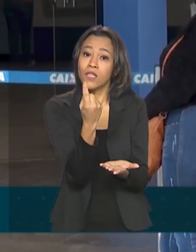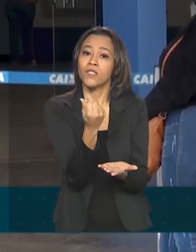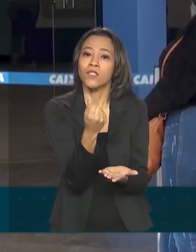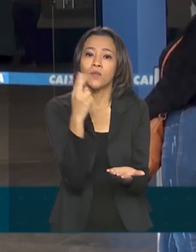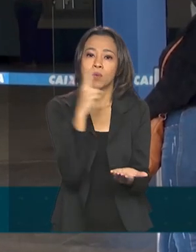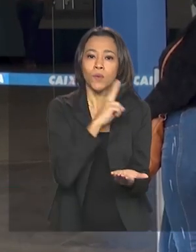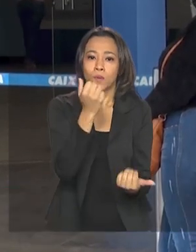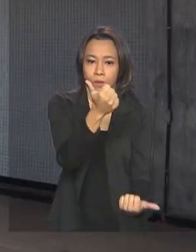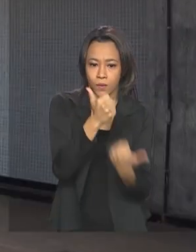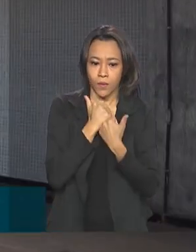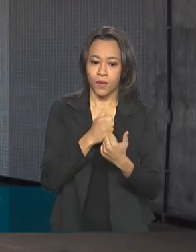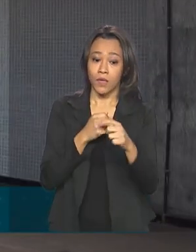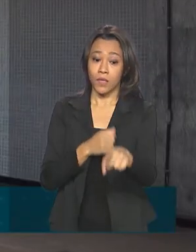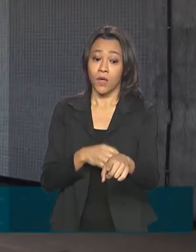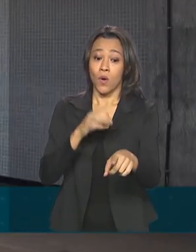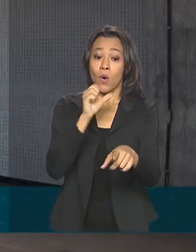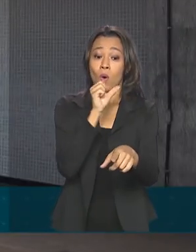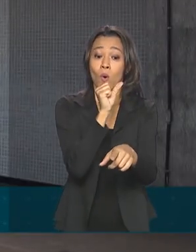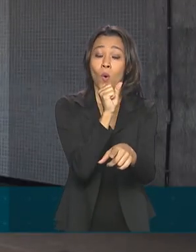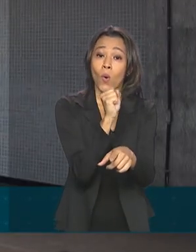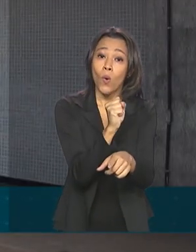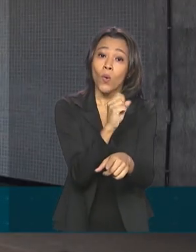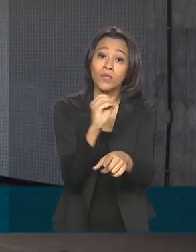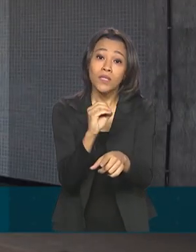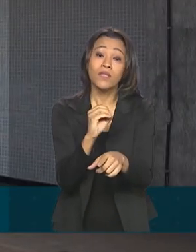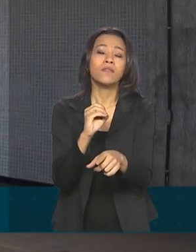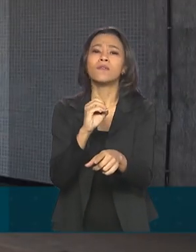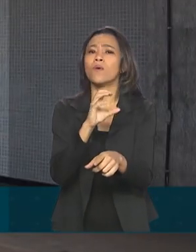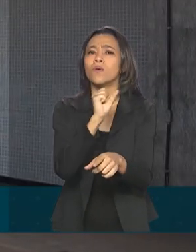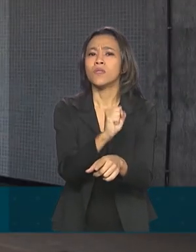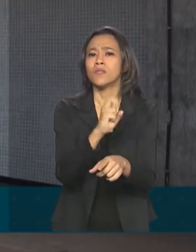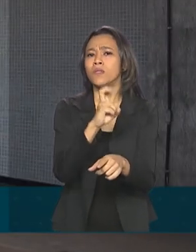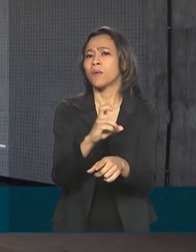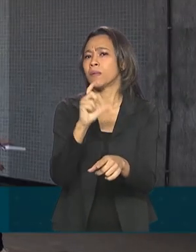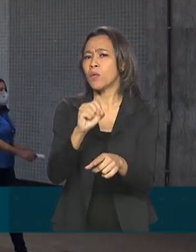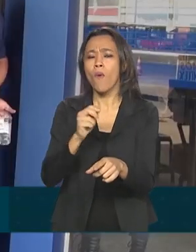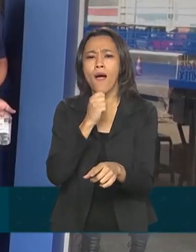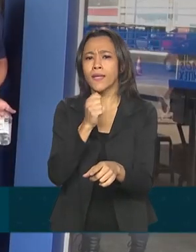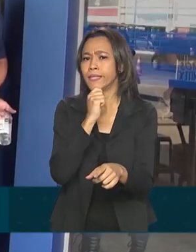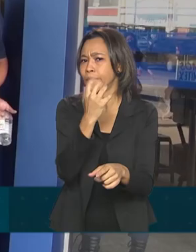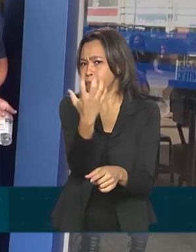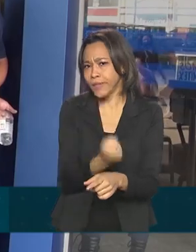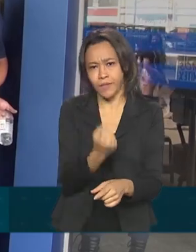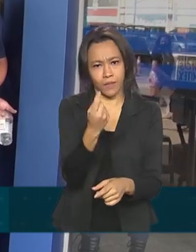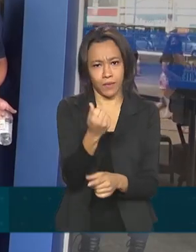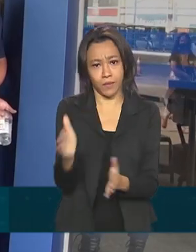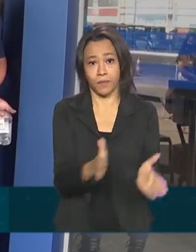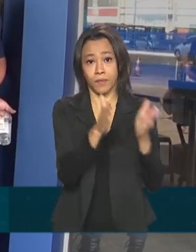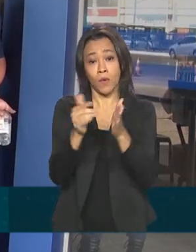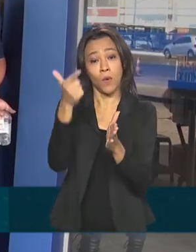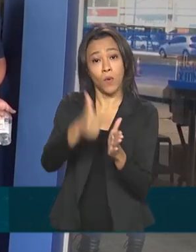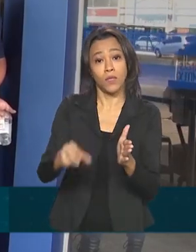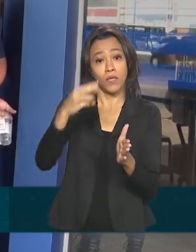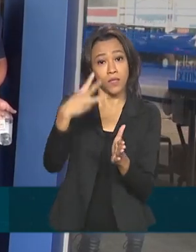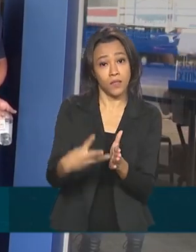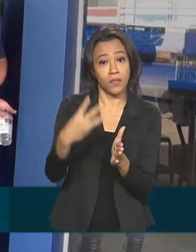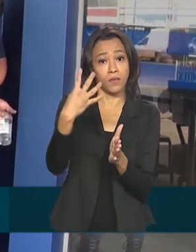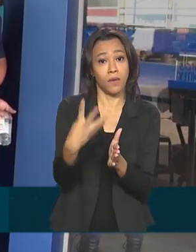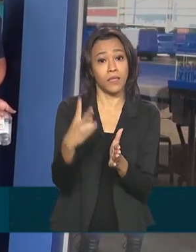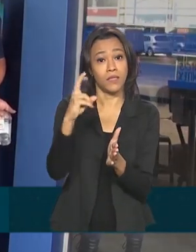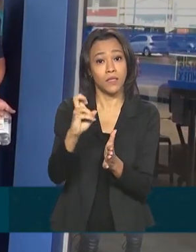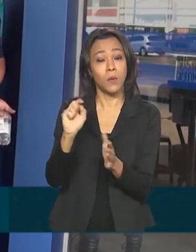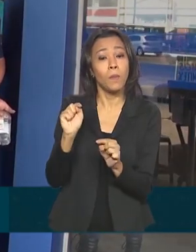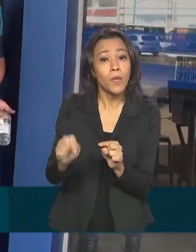805 mil ainda não haviam recebido nenhuma parcela do benefício. Outras 345 mil